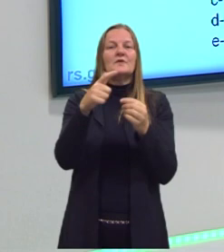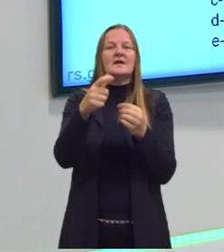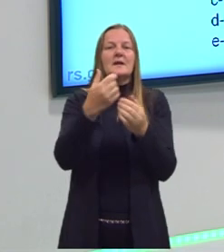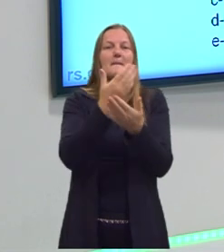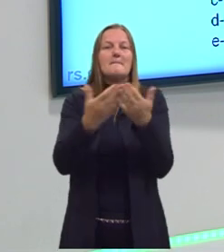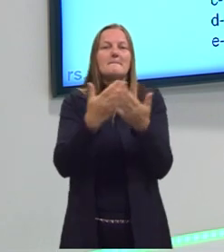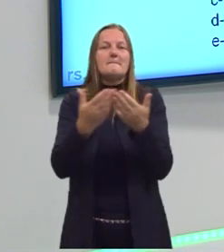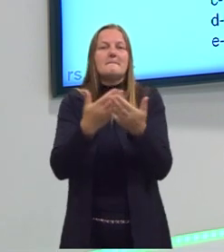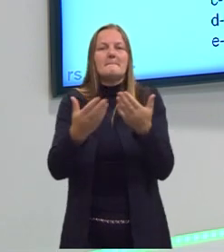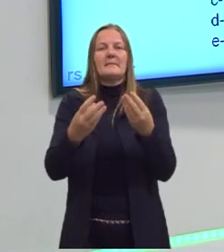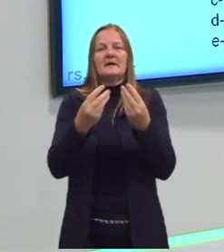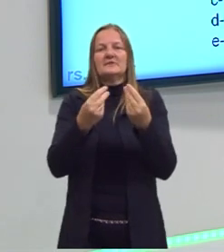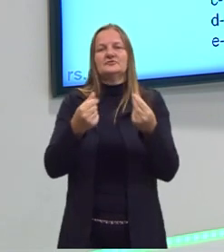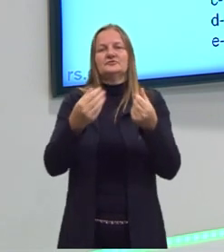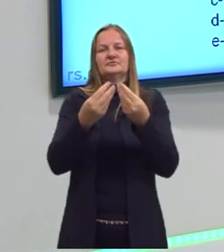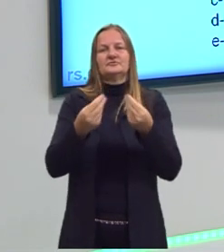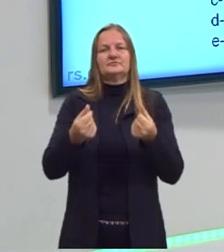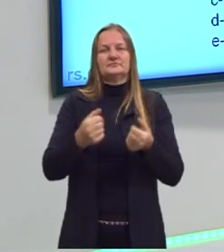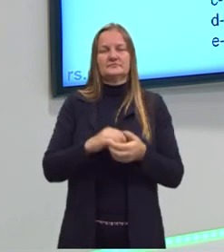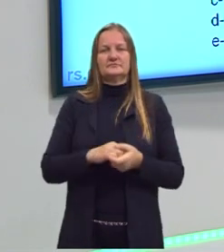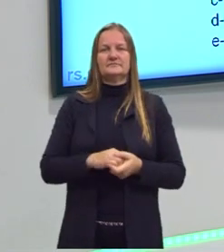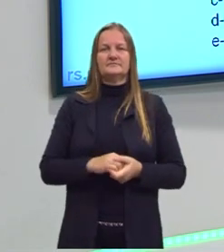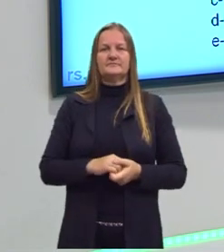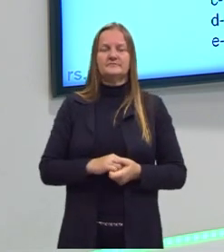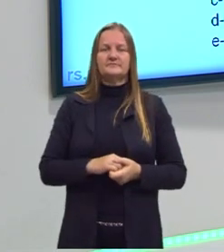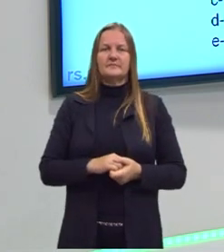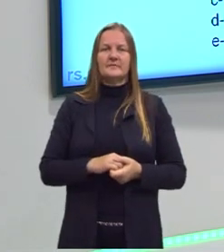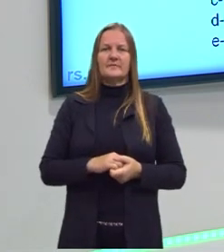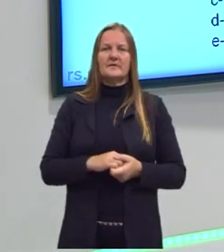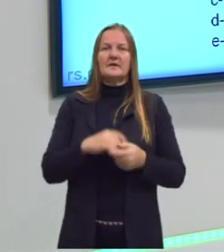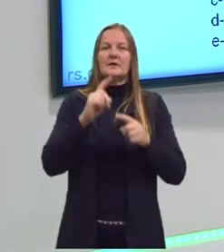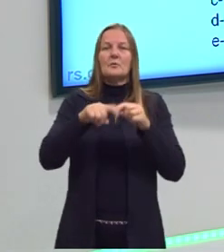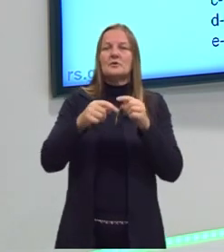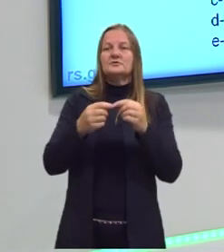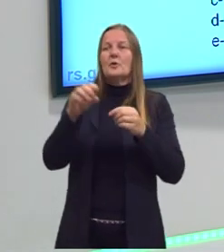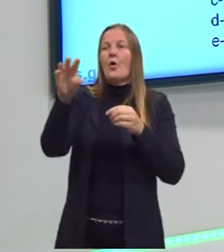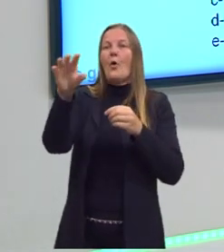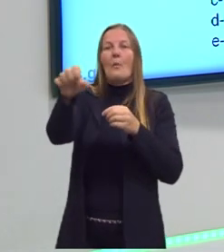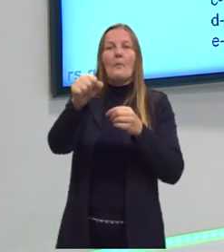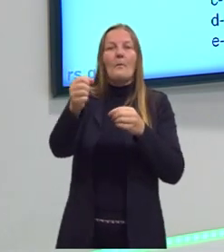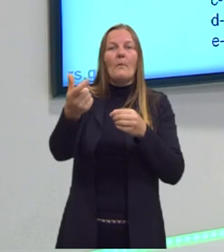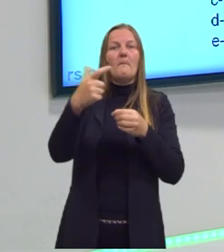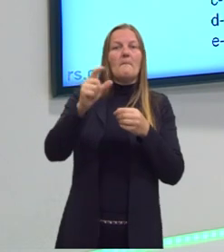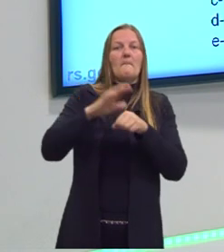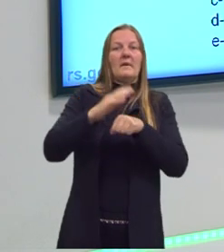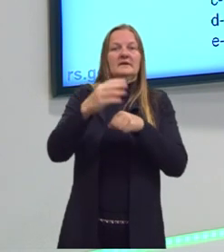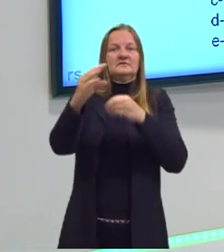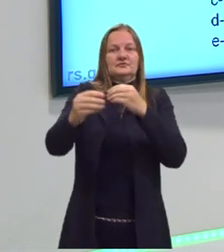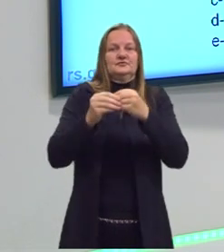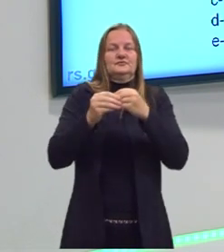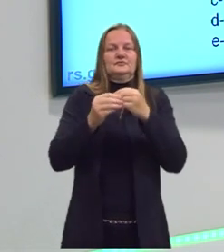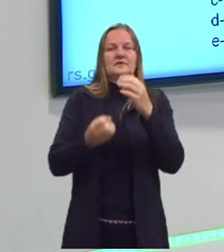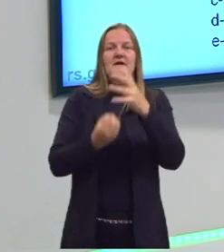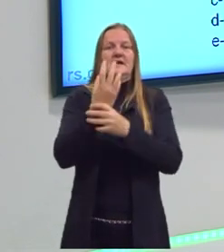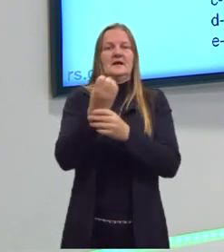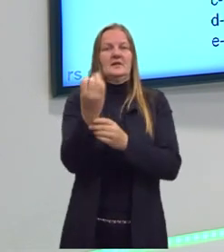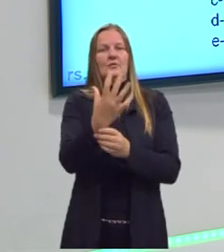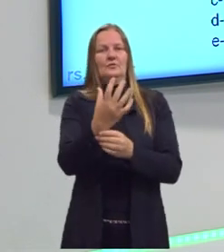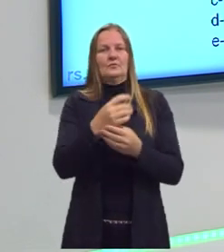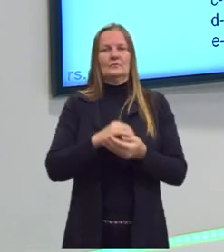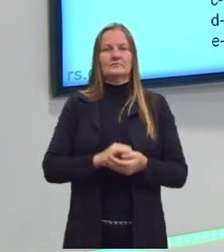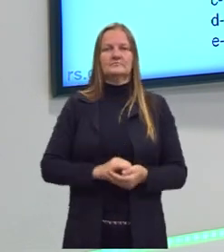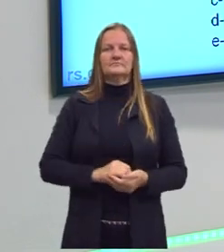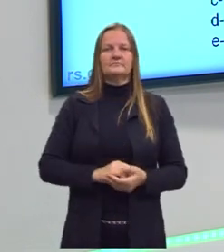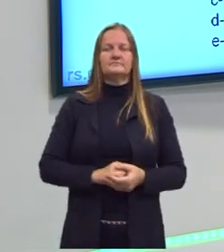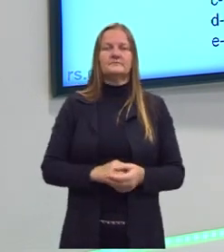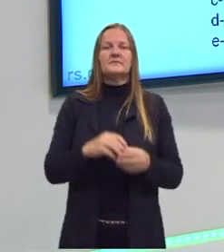não vou perder no meio do caminho nenhum elemento, e eu não posso adquirir no meio do caminho nenhum elemento. Eu não vou criar nenhum novo elemento,